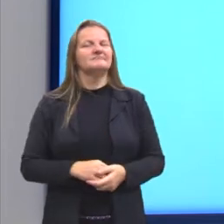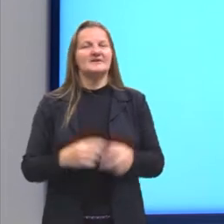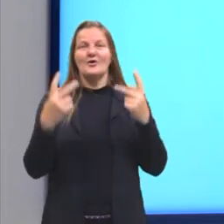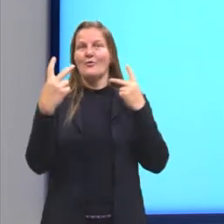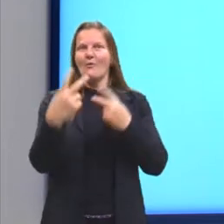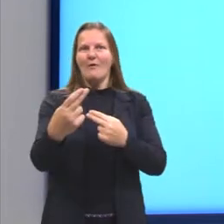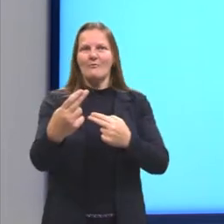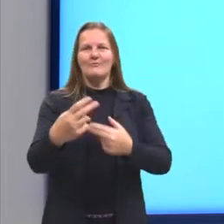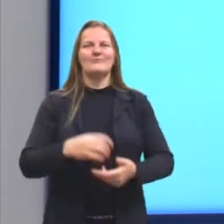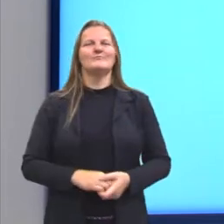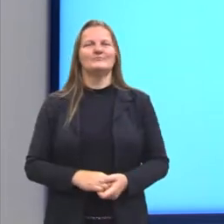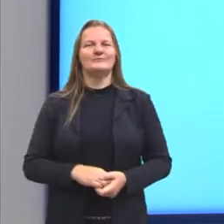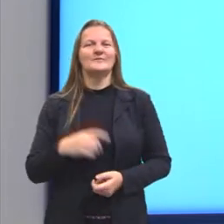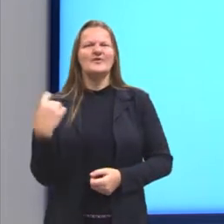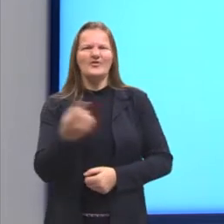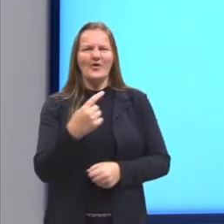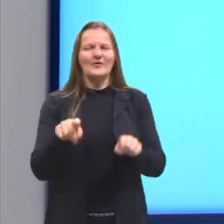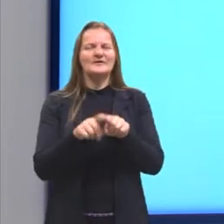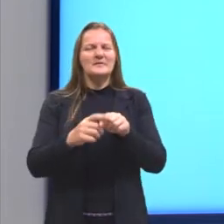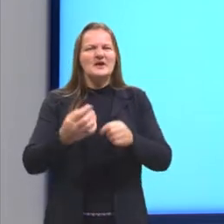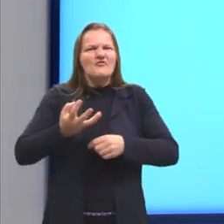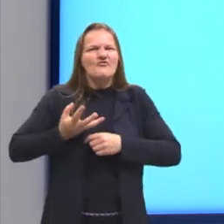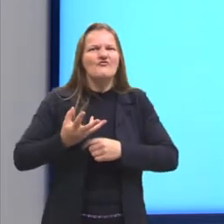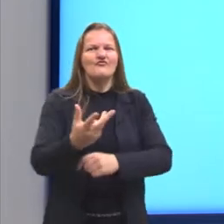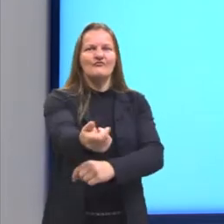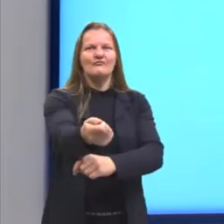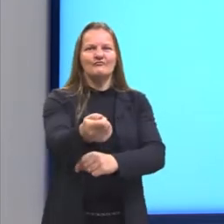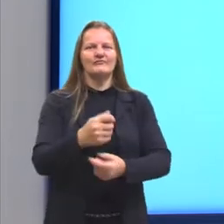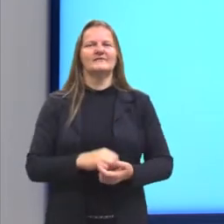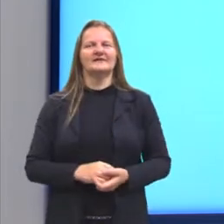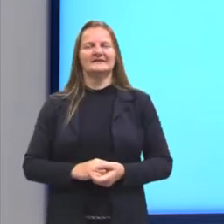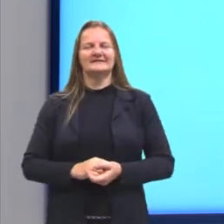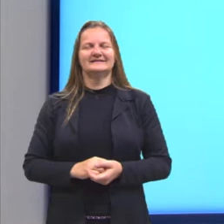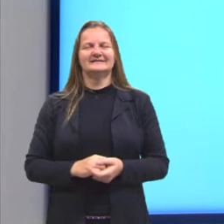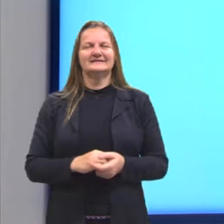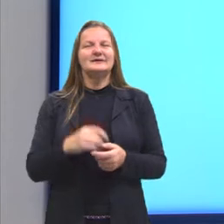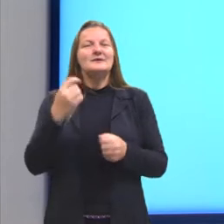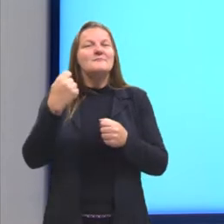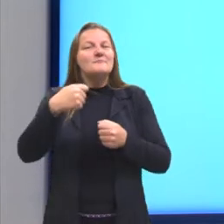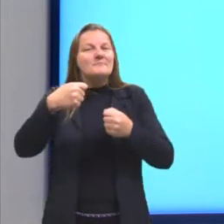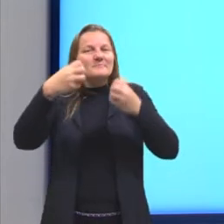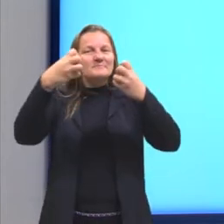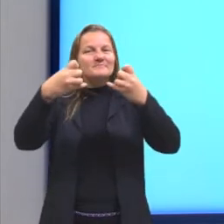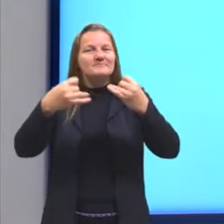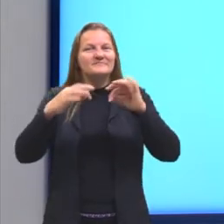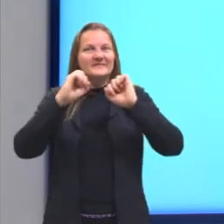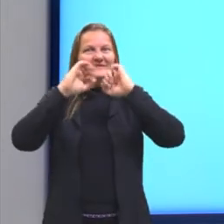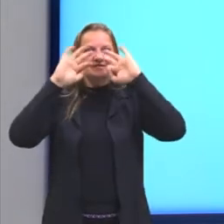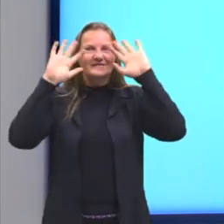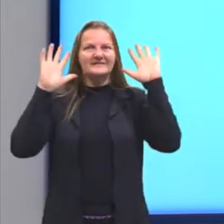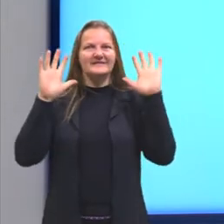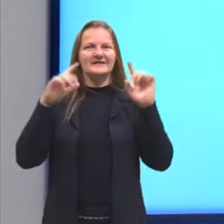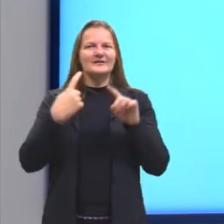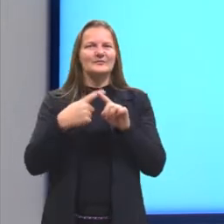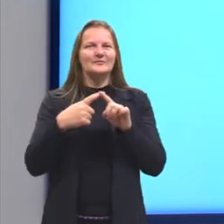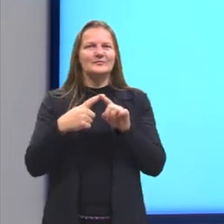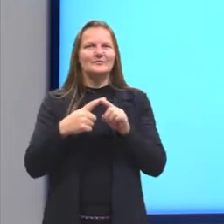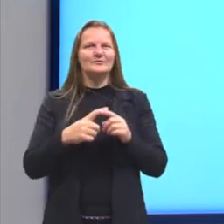também gosta de acelerar as coisas. Então, para entender o que seria essa